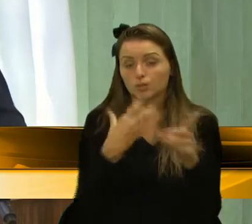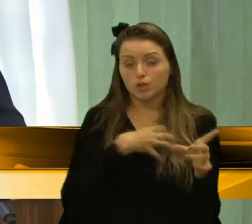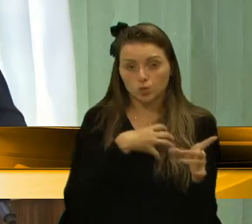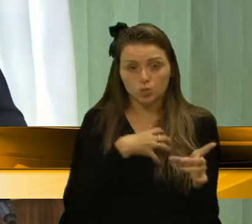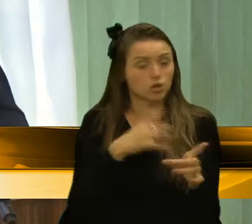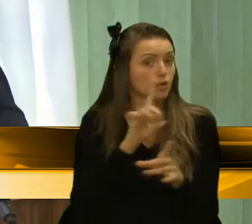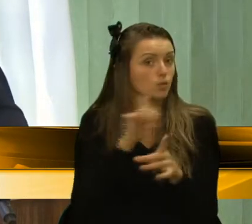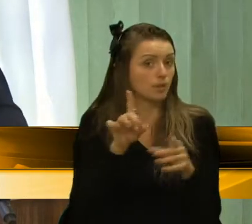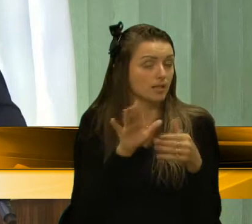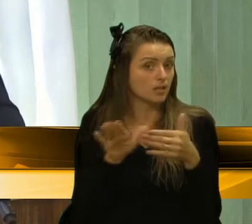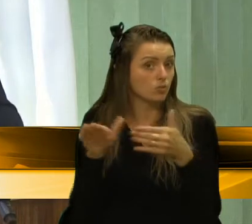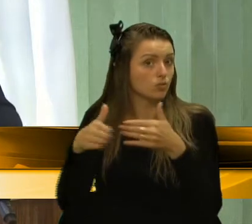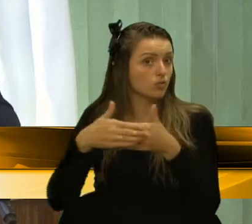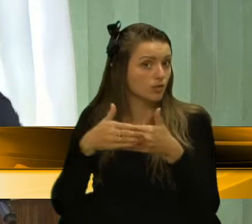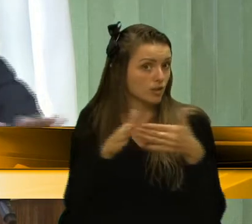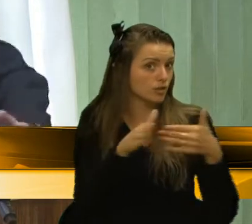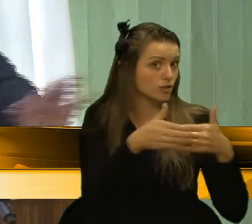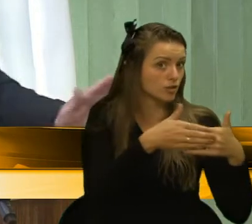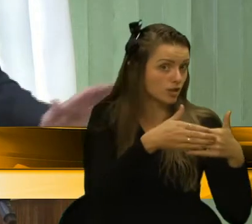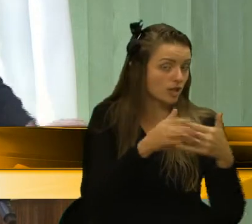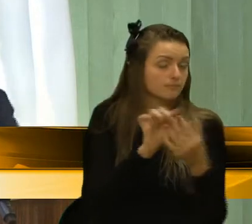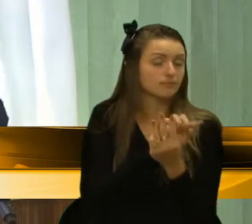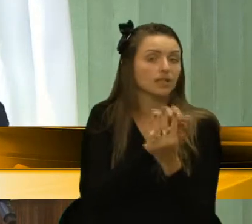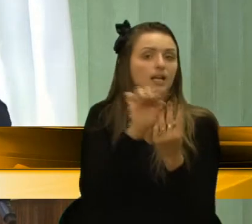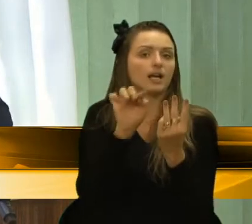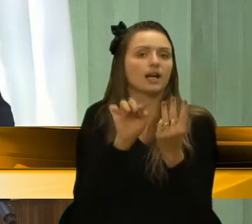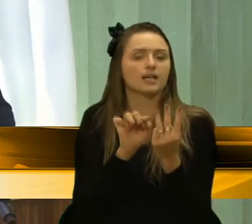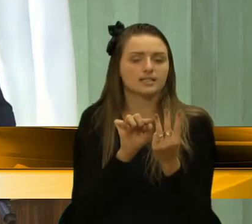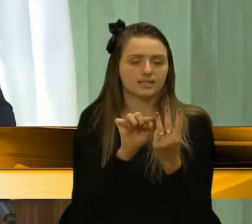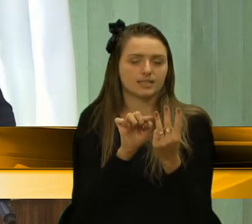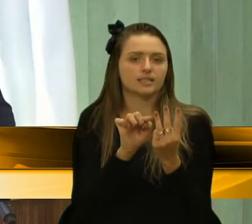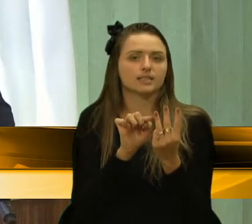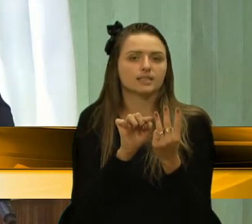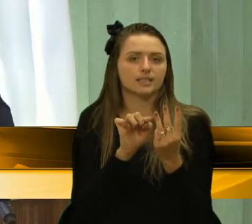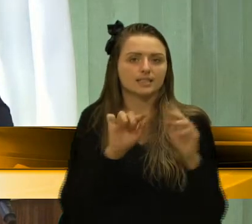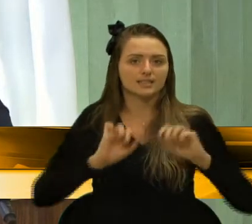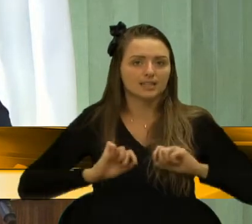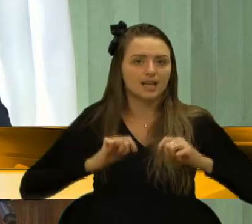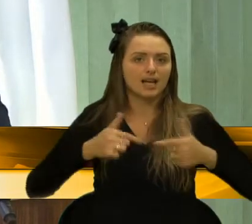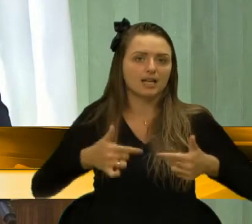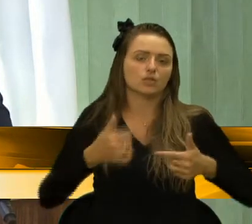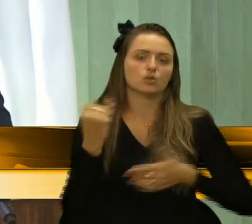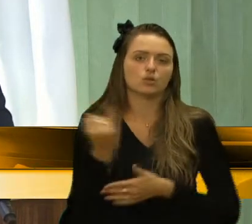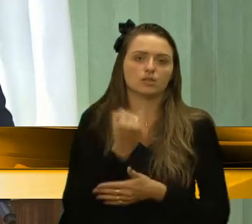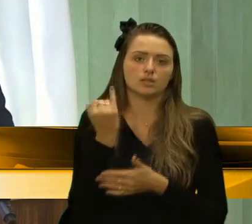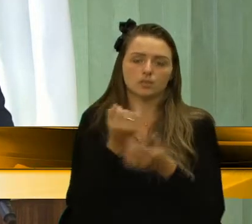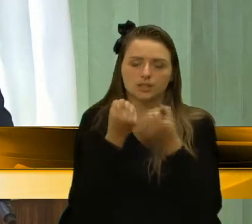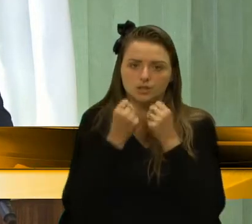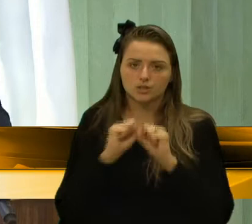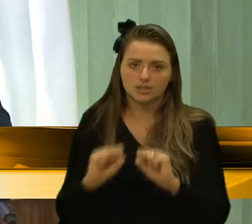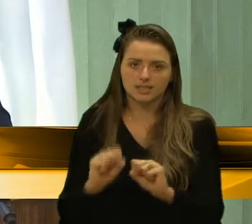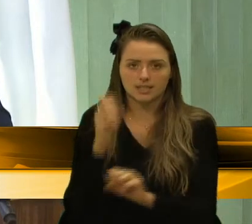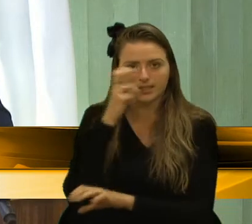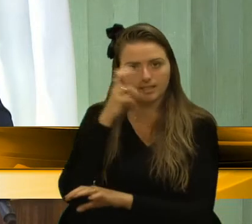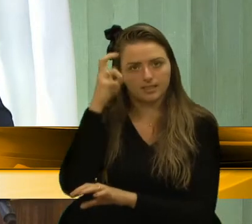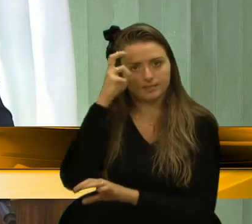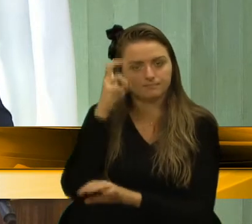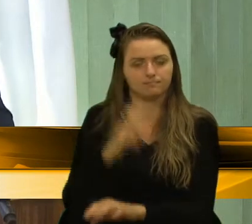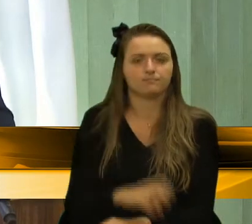a fechar essas três ações importantes da Secretaria da Cultura.